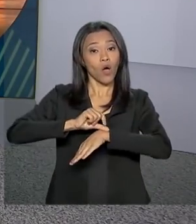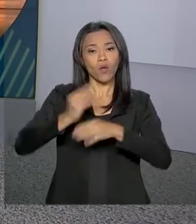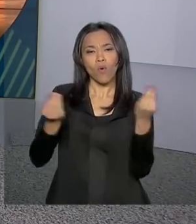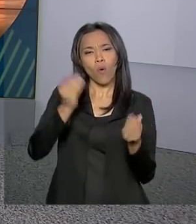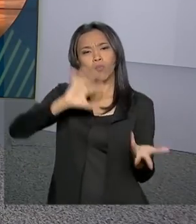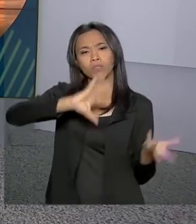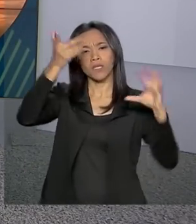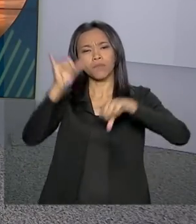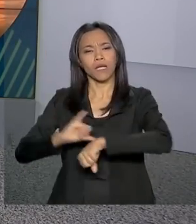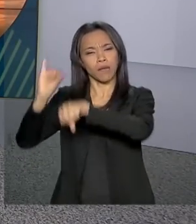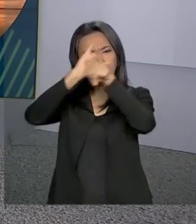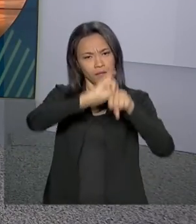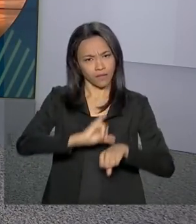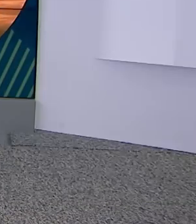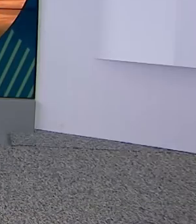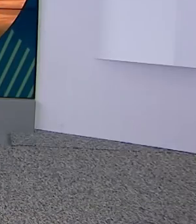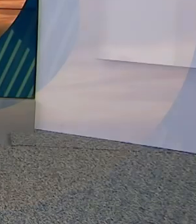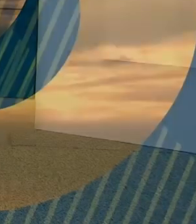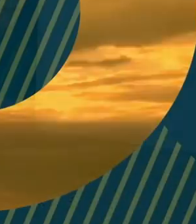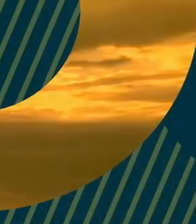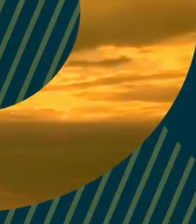como fica o tempo em algumas capitais.